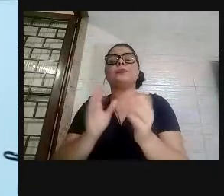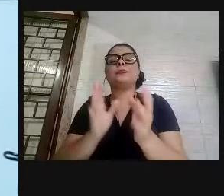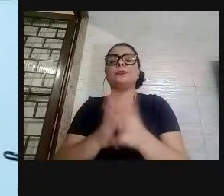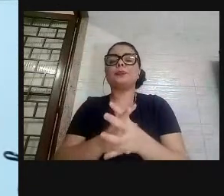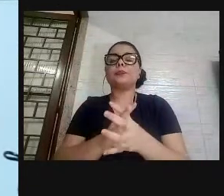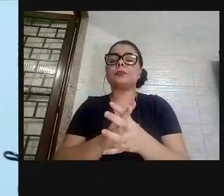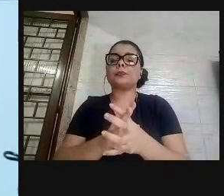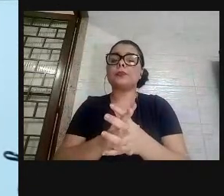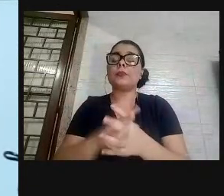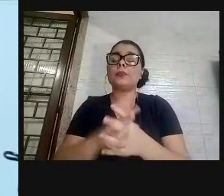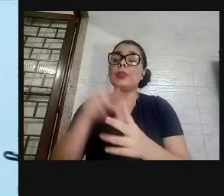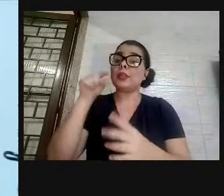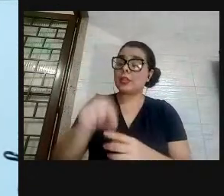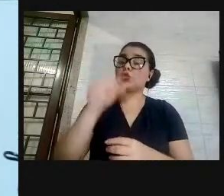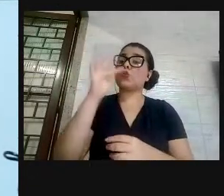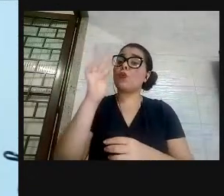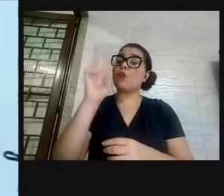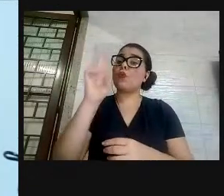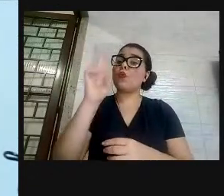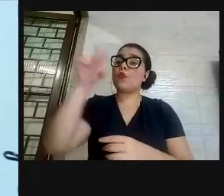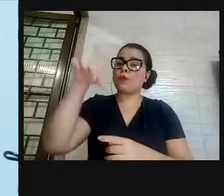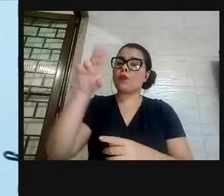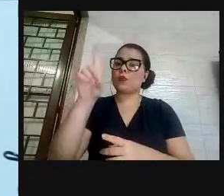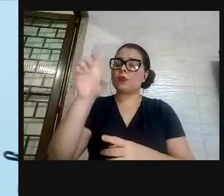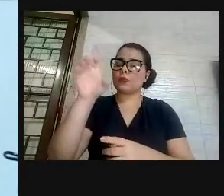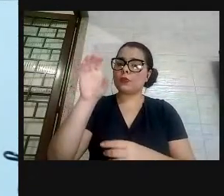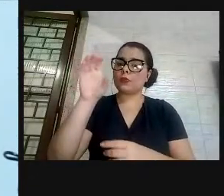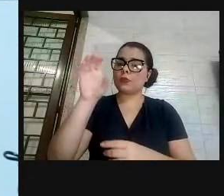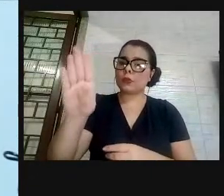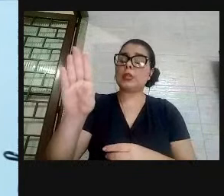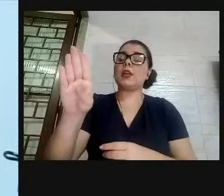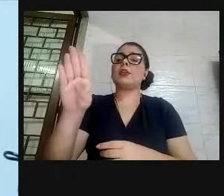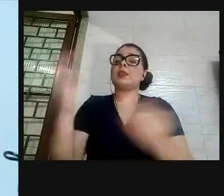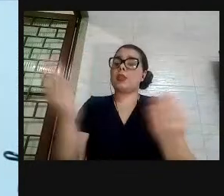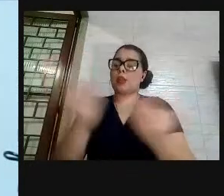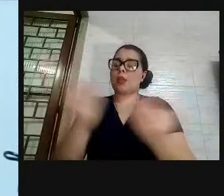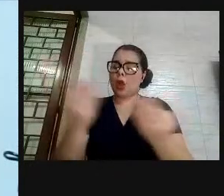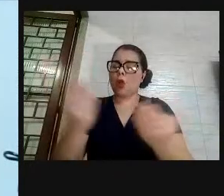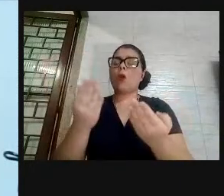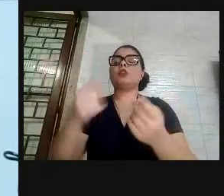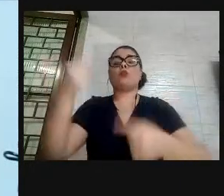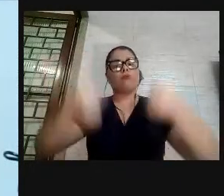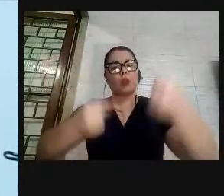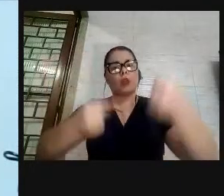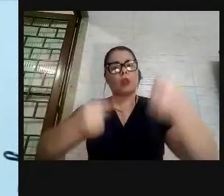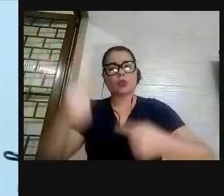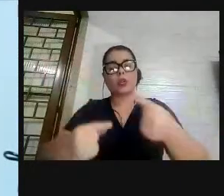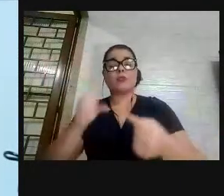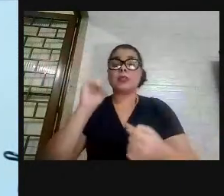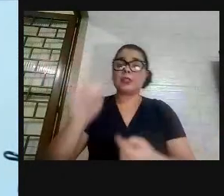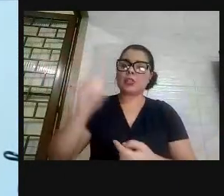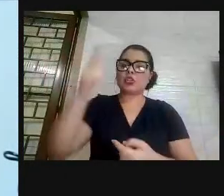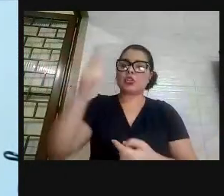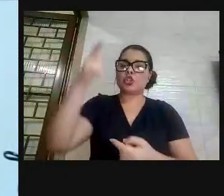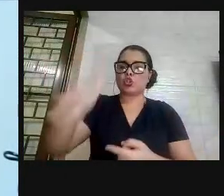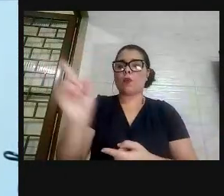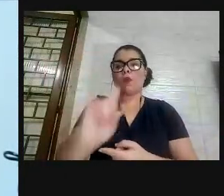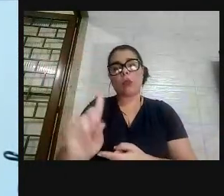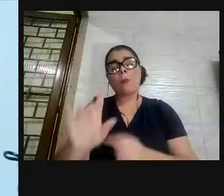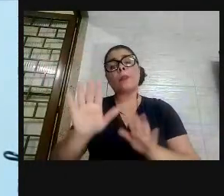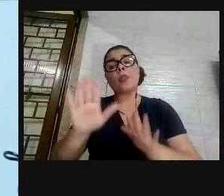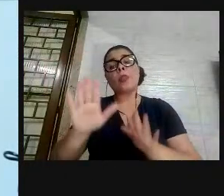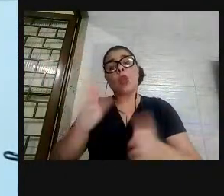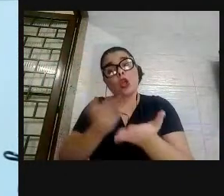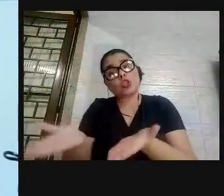E isso, o Fundeb, que agora recentemente está em debate, vai ser renovado, trouxe